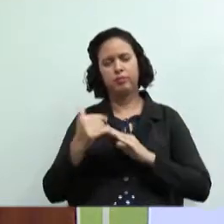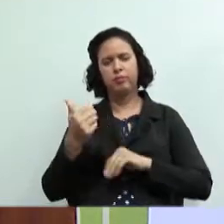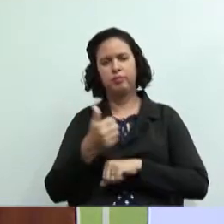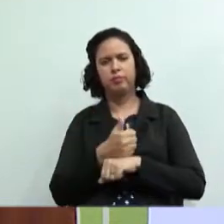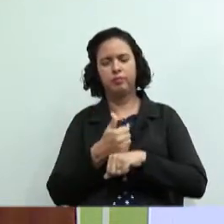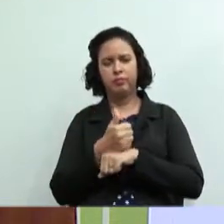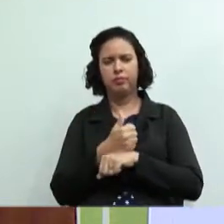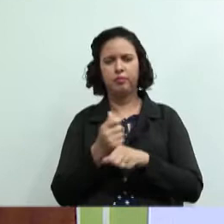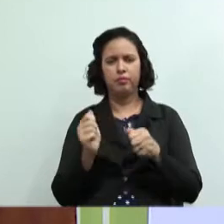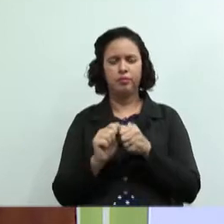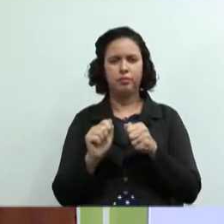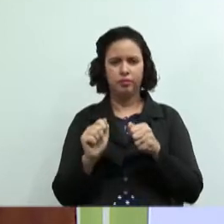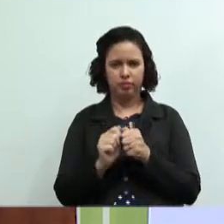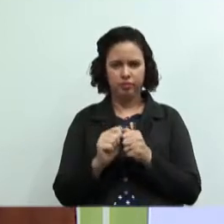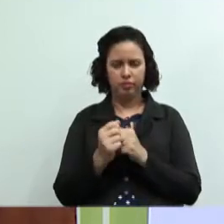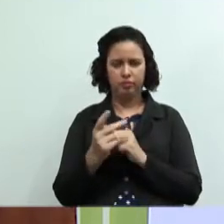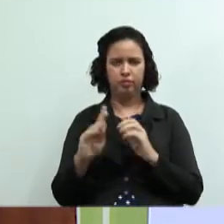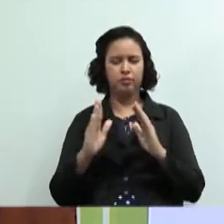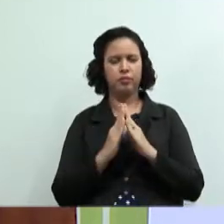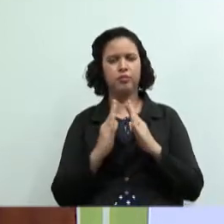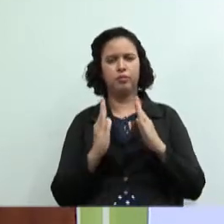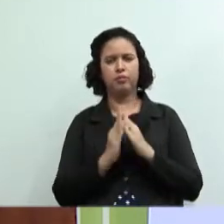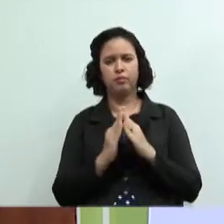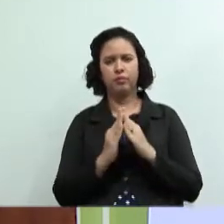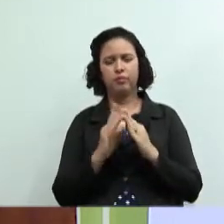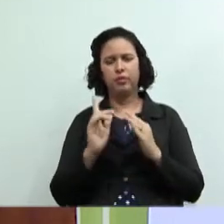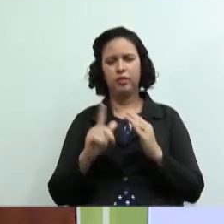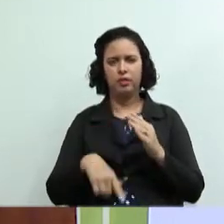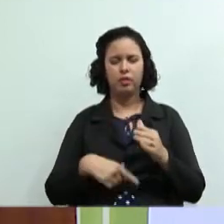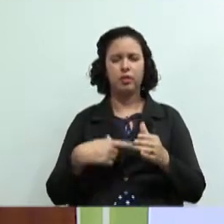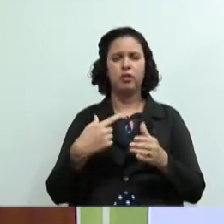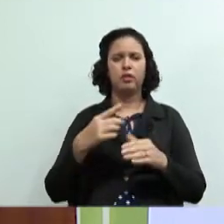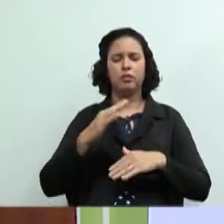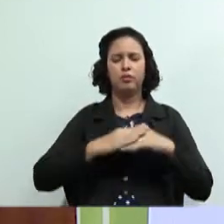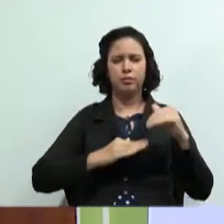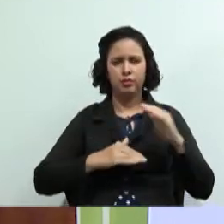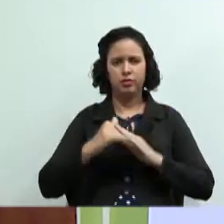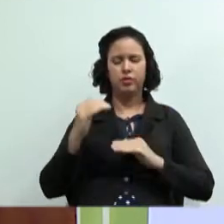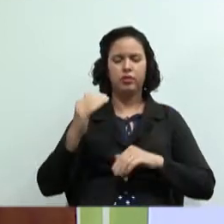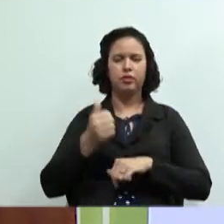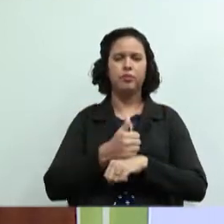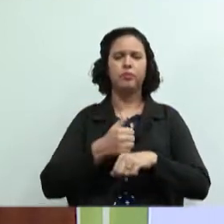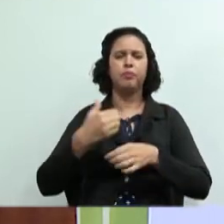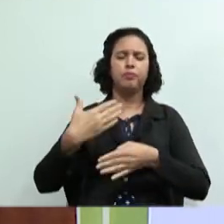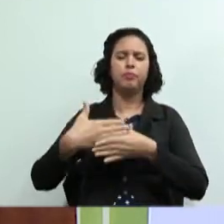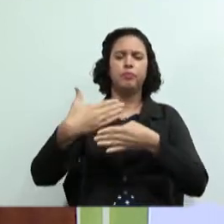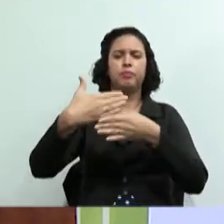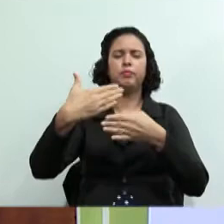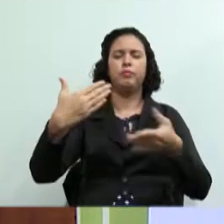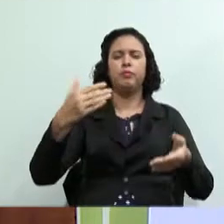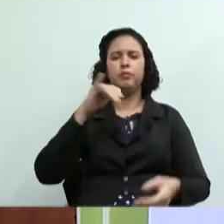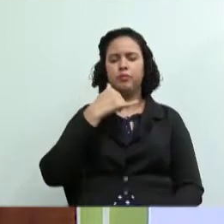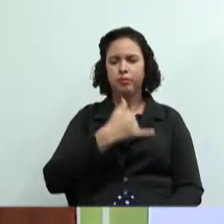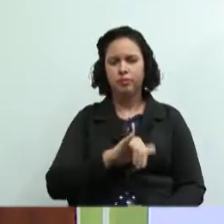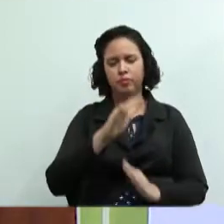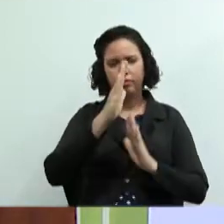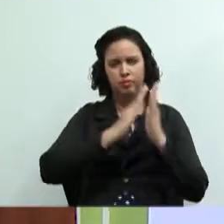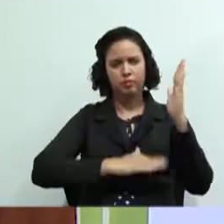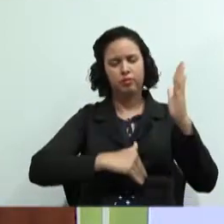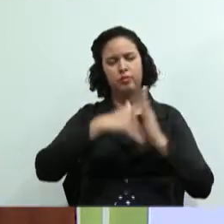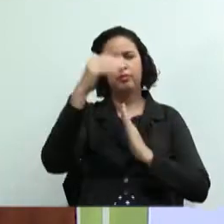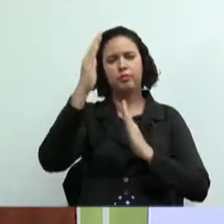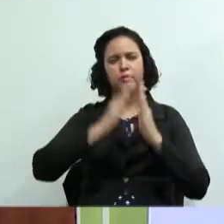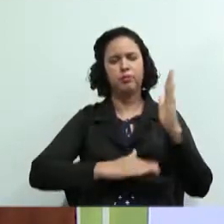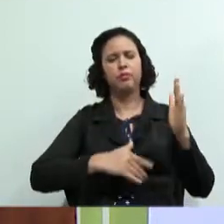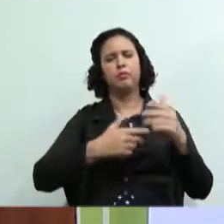quem é que constrói casa é o pedreiro é o eletricista é o encanador depois o pintor vai pintar a